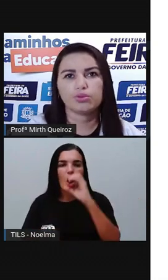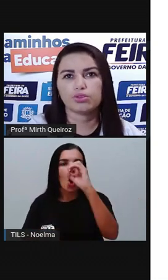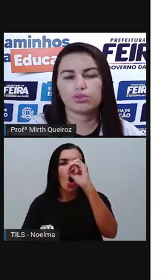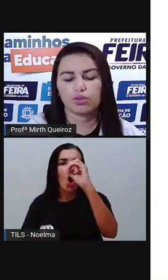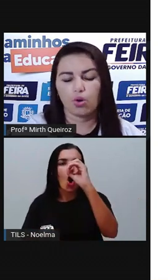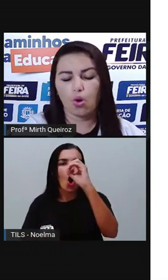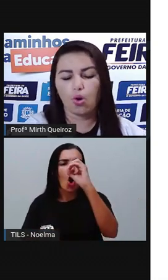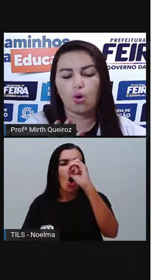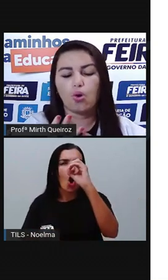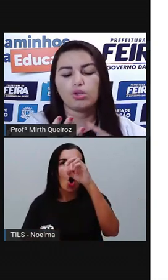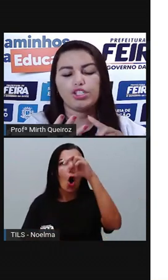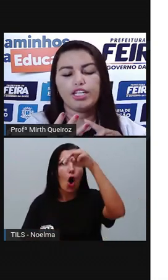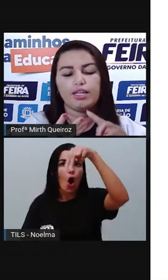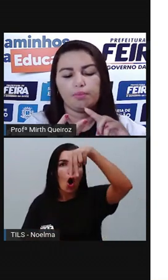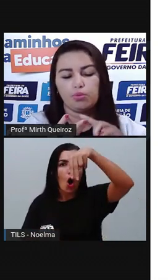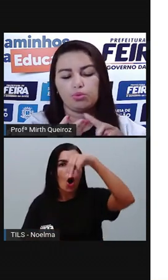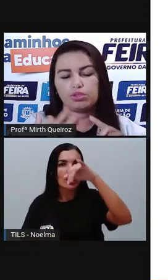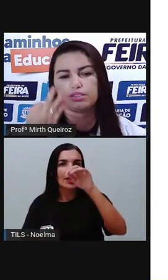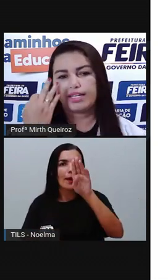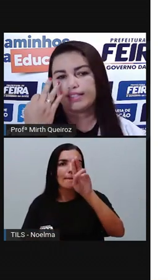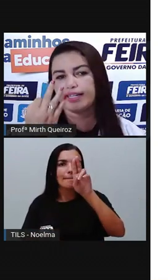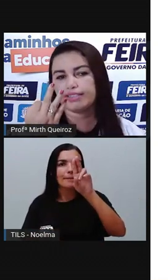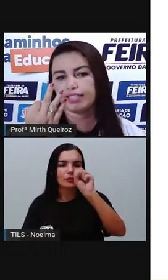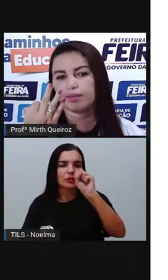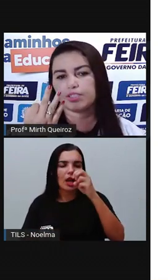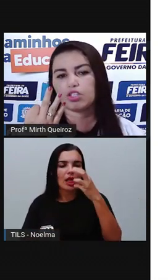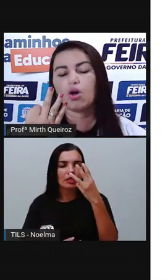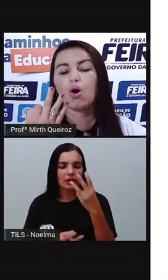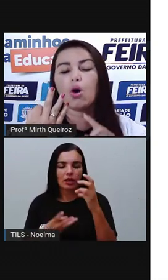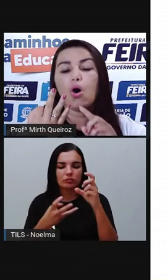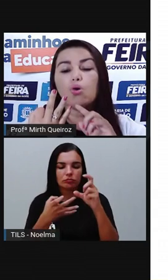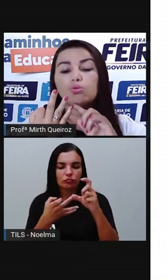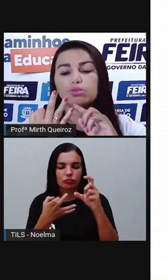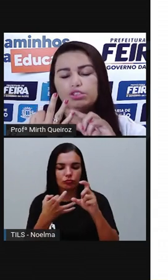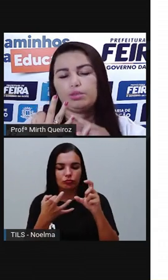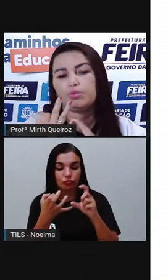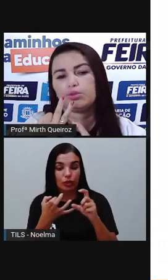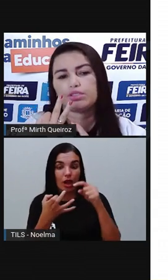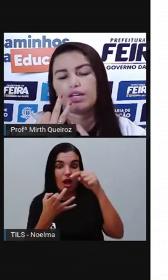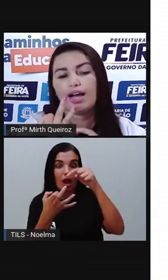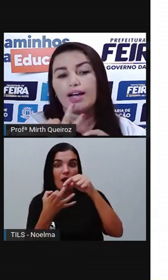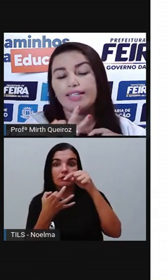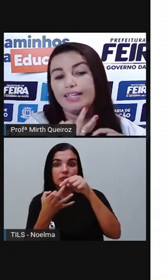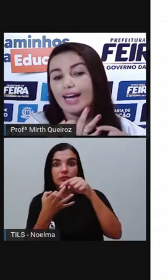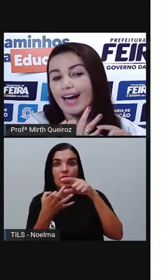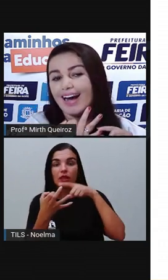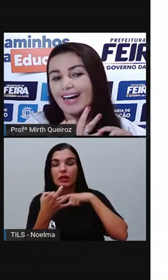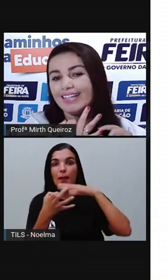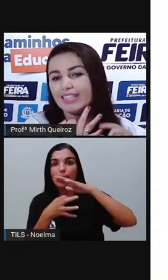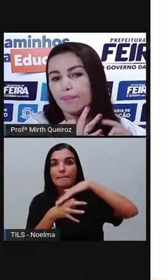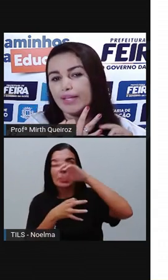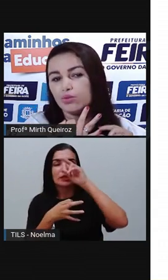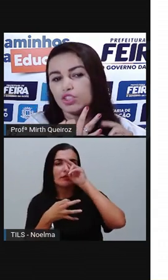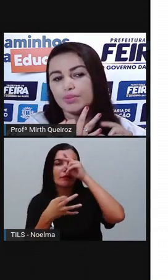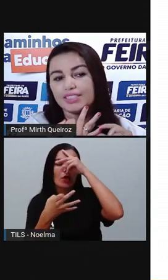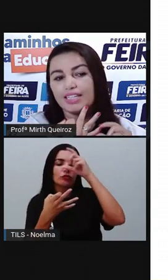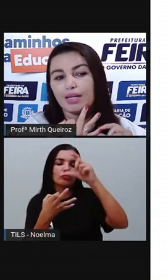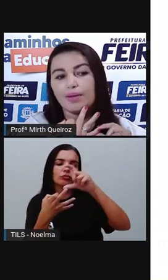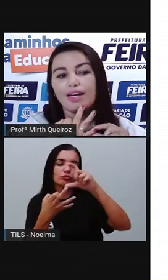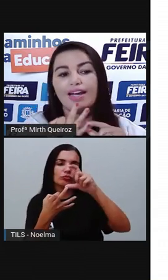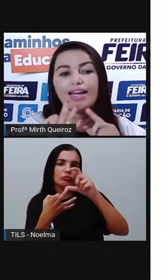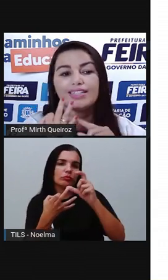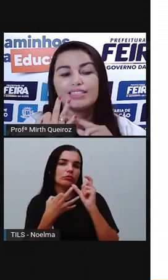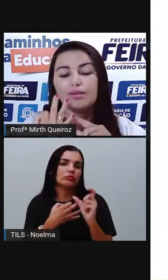Ônibus. Ônibus. Tem três sílabas. Ônibus. E a antepenúltima